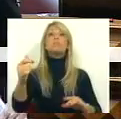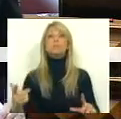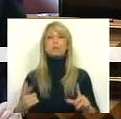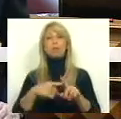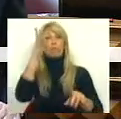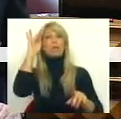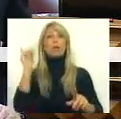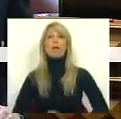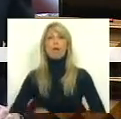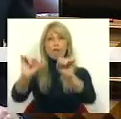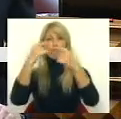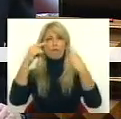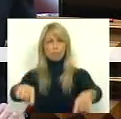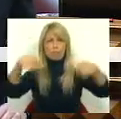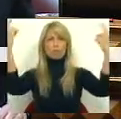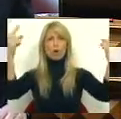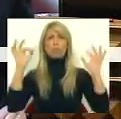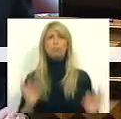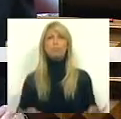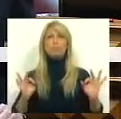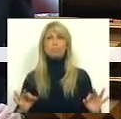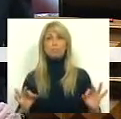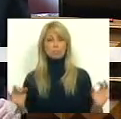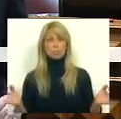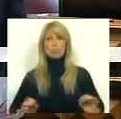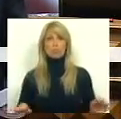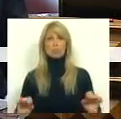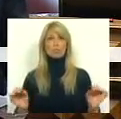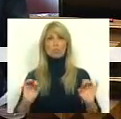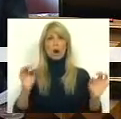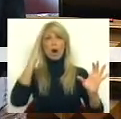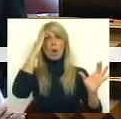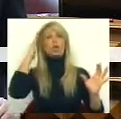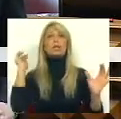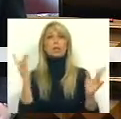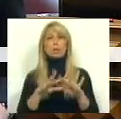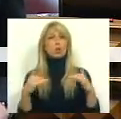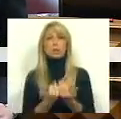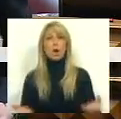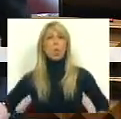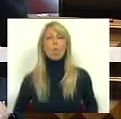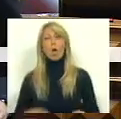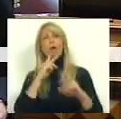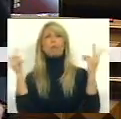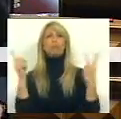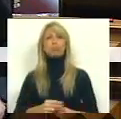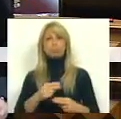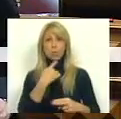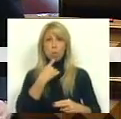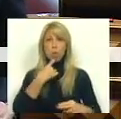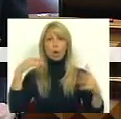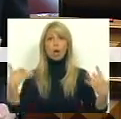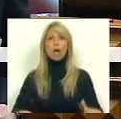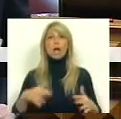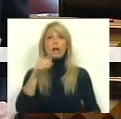autoria que revela que nem existe um mínimo de consciência social. Fazem um corte profundo de